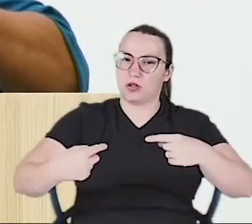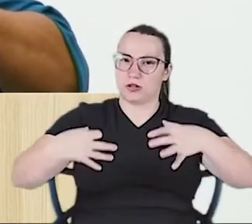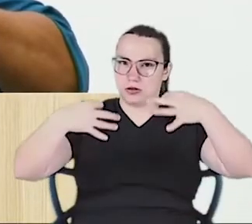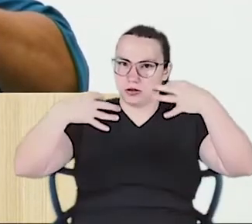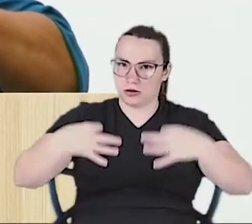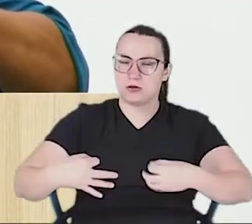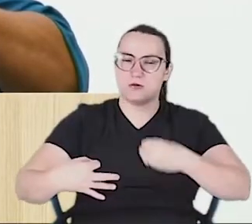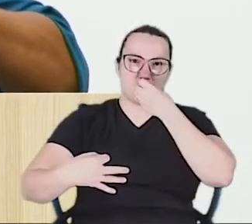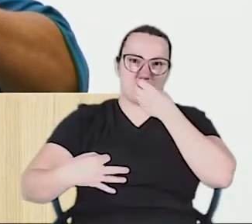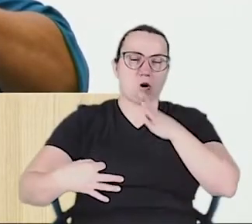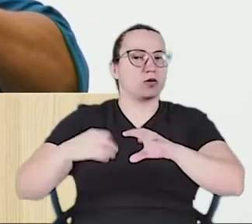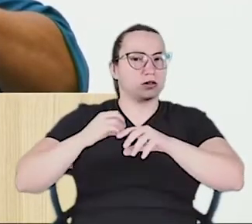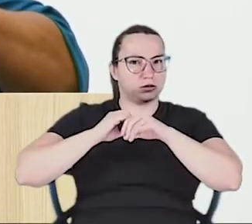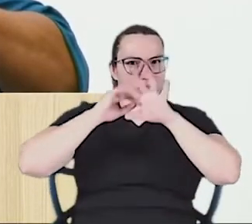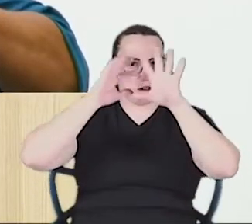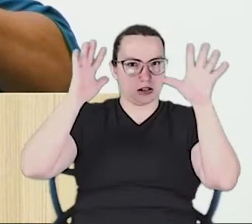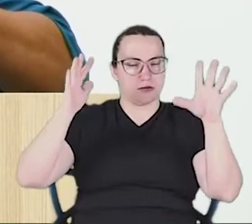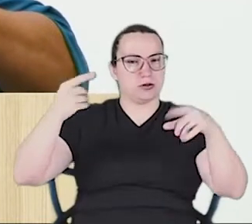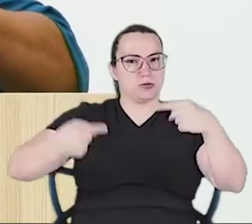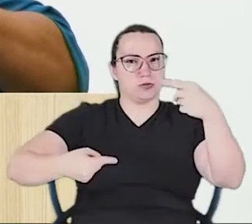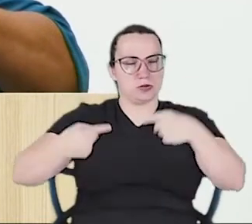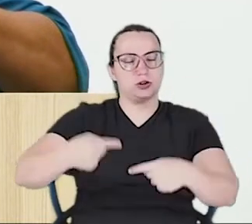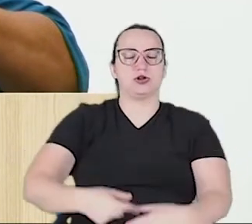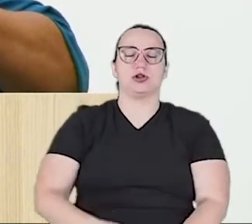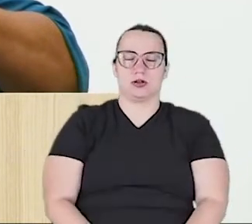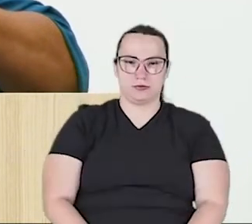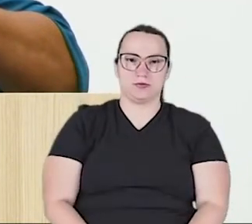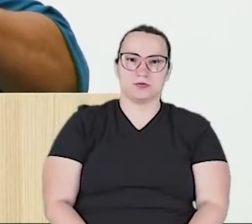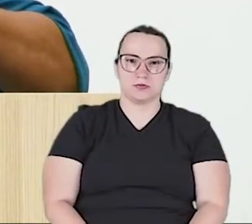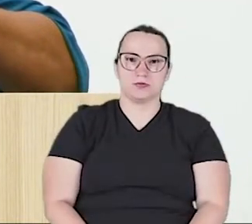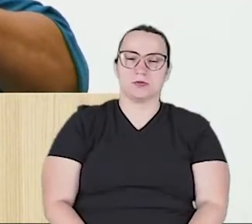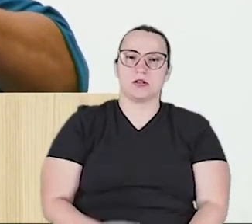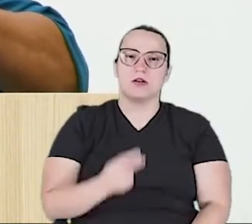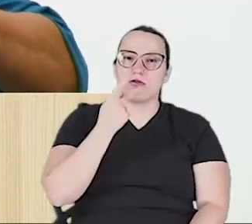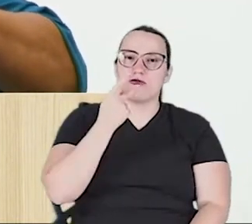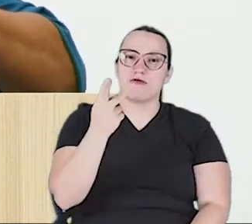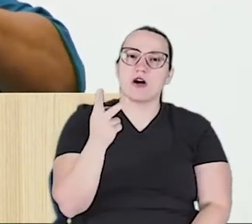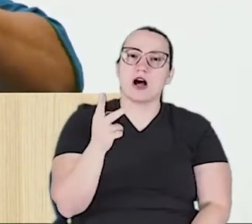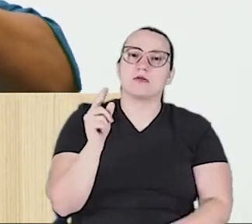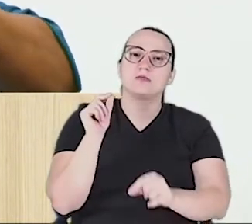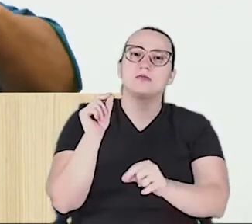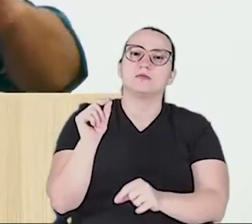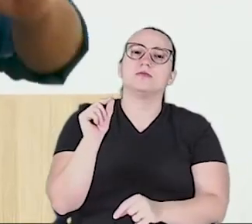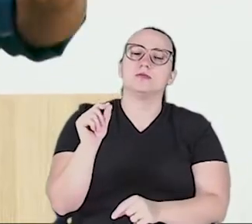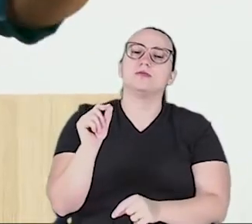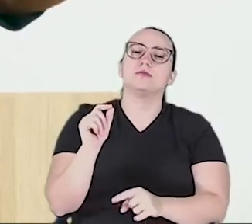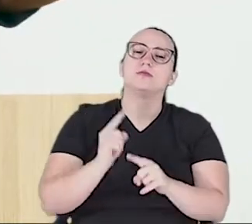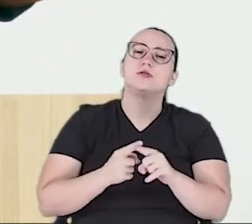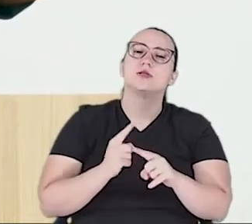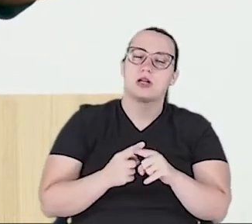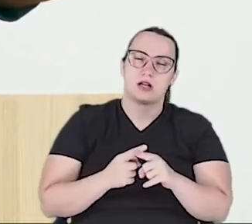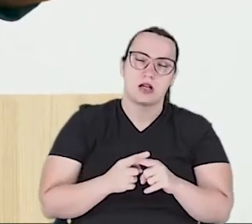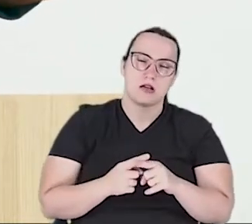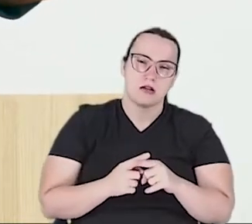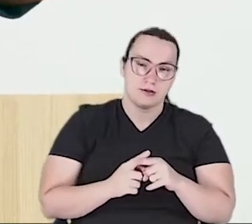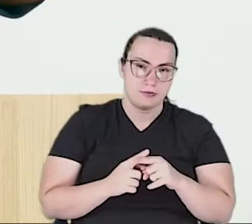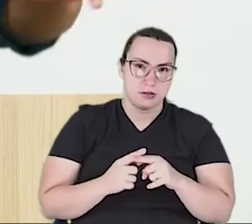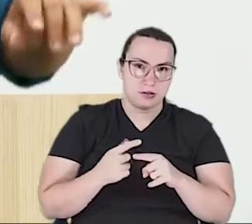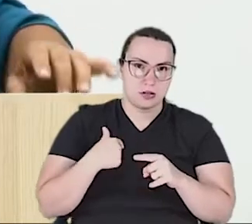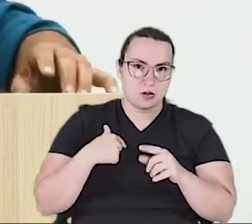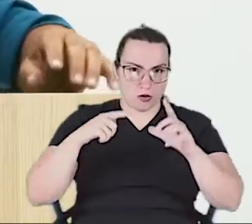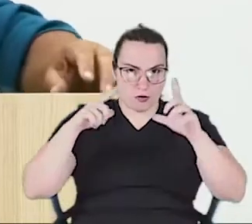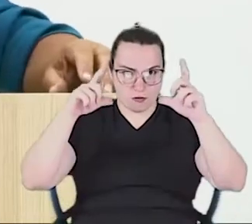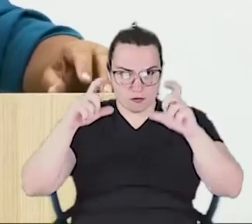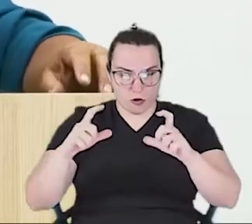esclarecimento das políticas. Eu falo isso, e eu gostaria que a nossa fotógrafa viesse